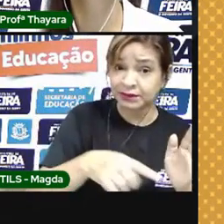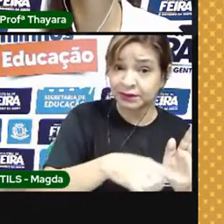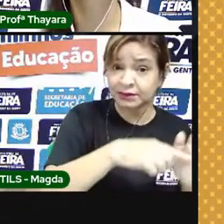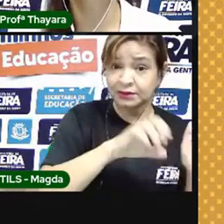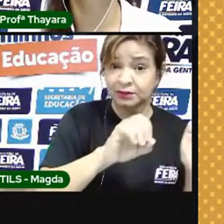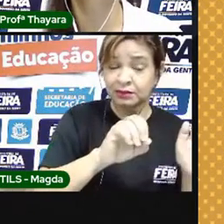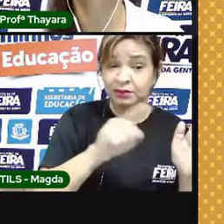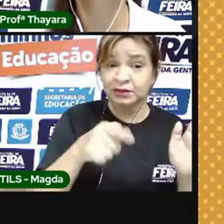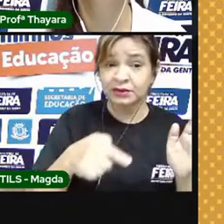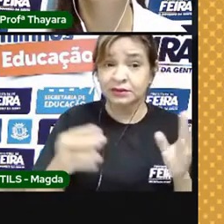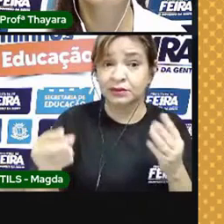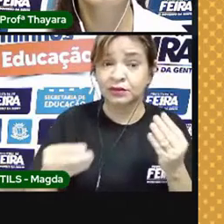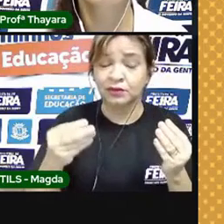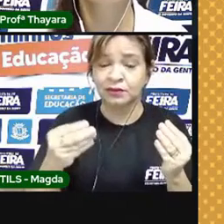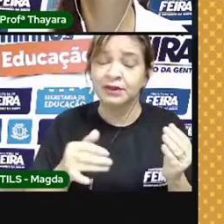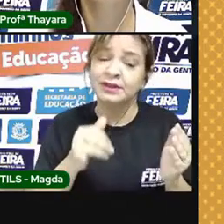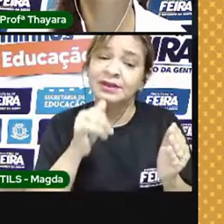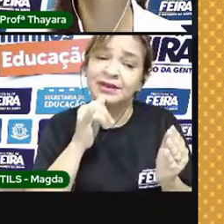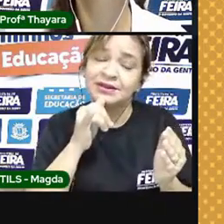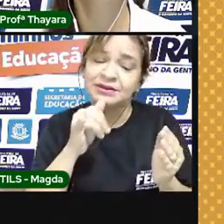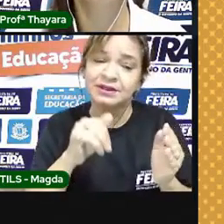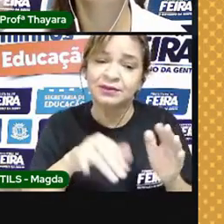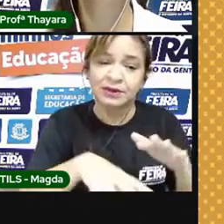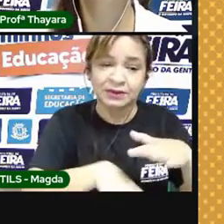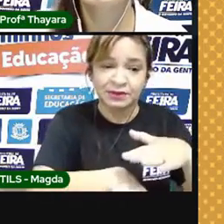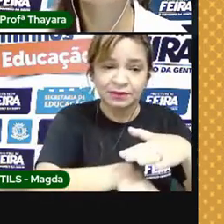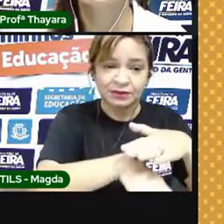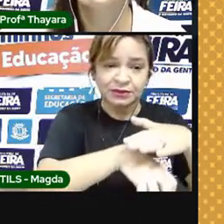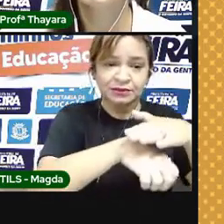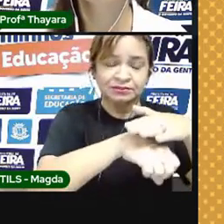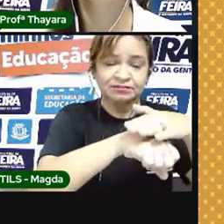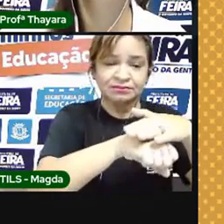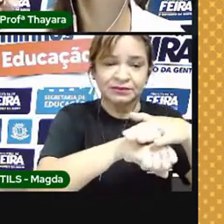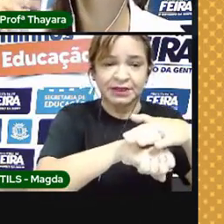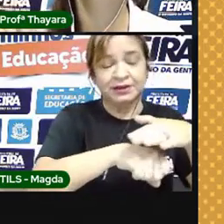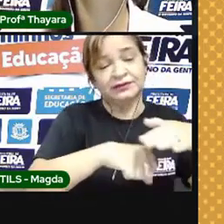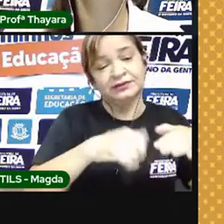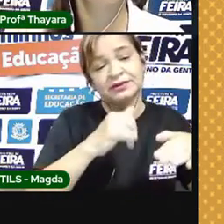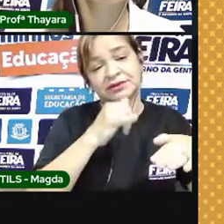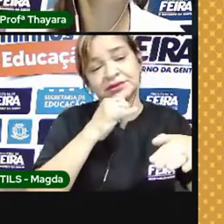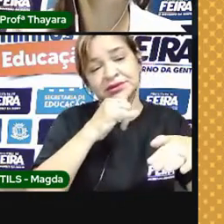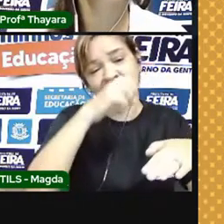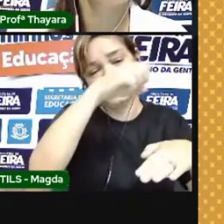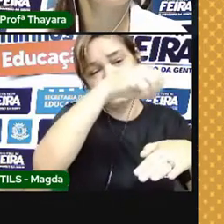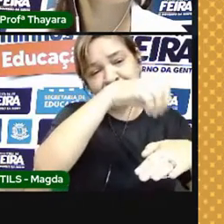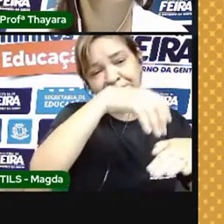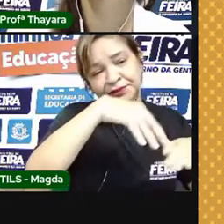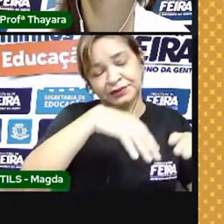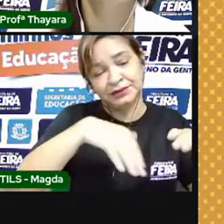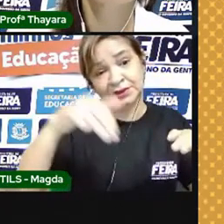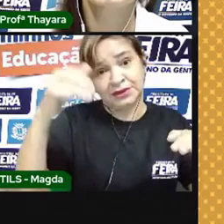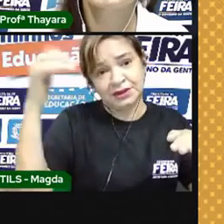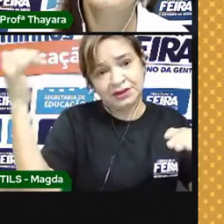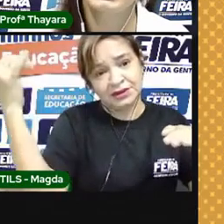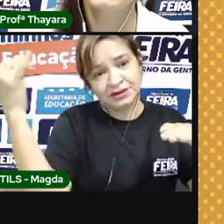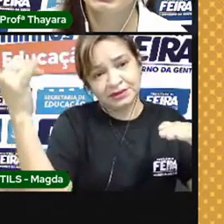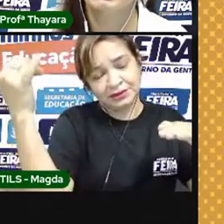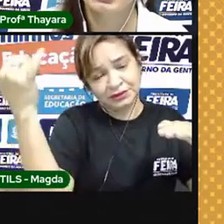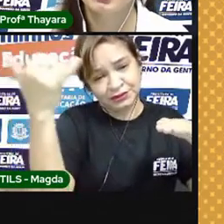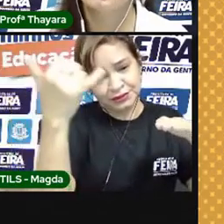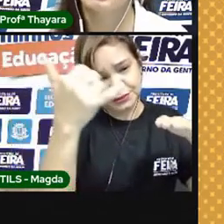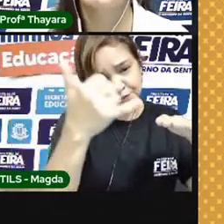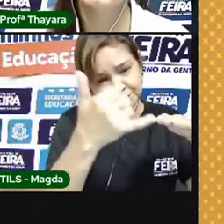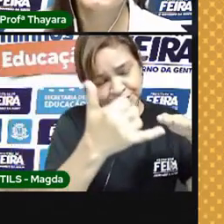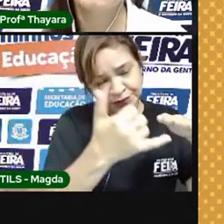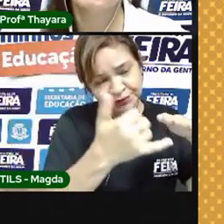funciona como se fosse um filtro. Ela consegue filtrar a passagem da radiação solar que vai ser nociva para a